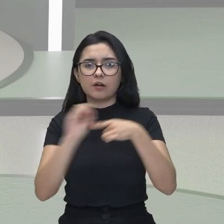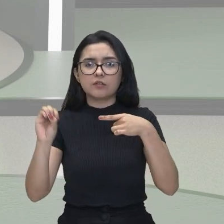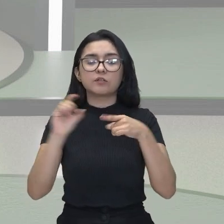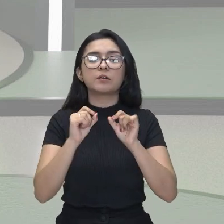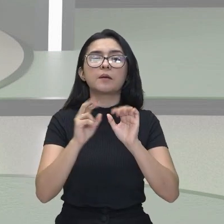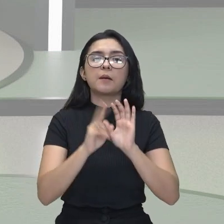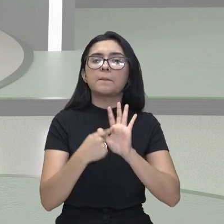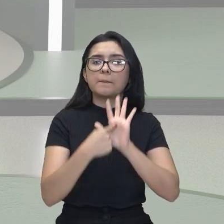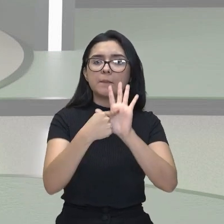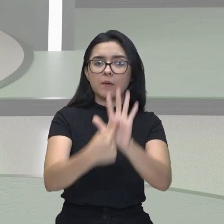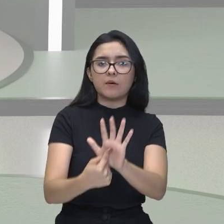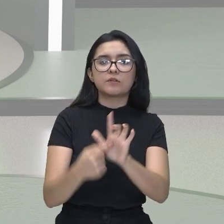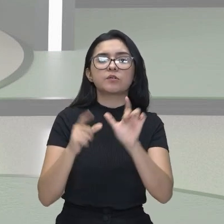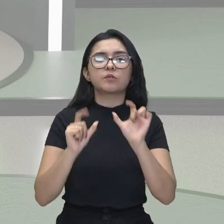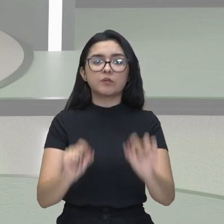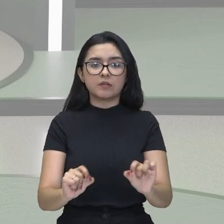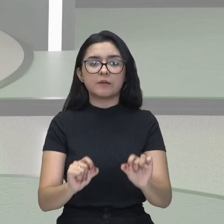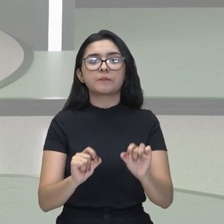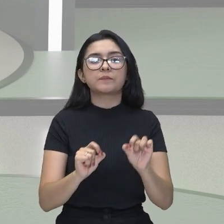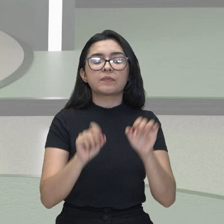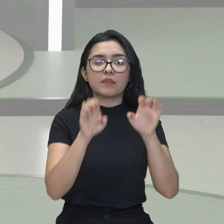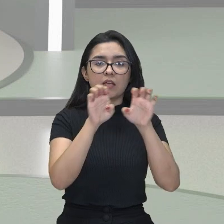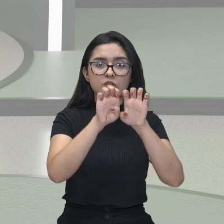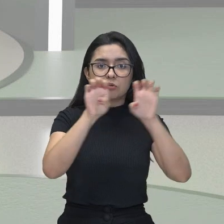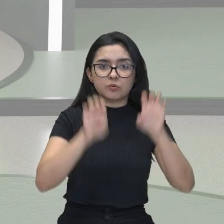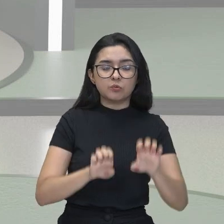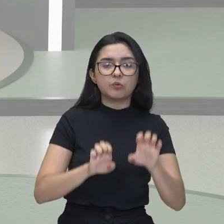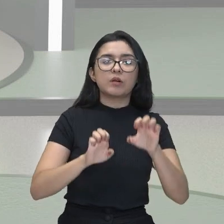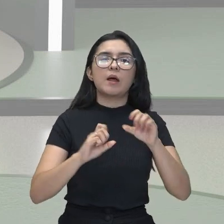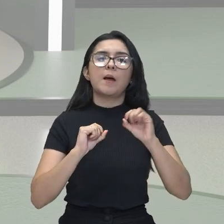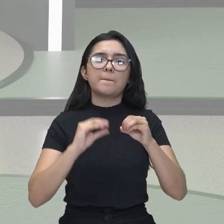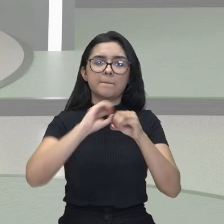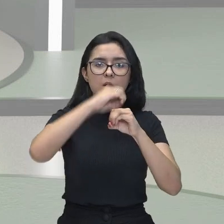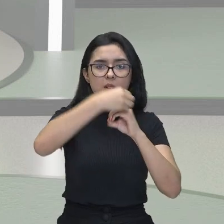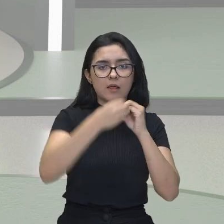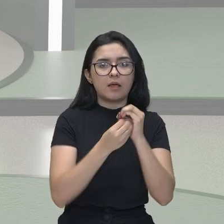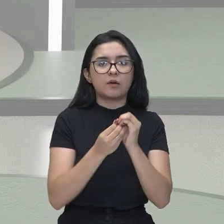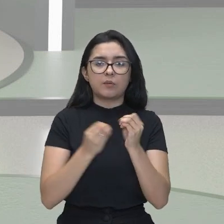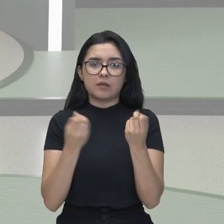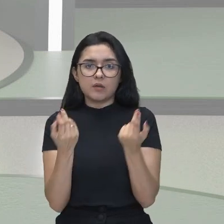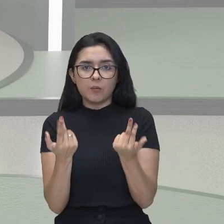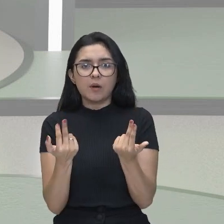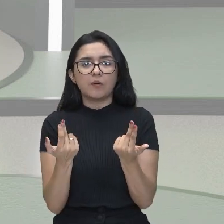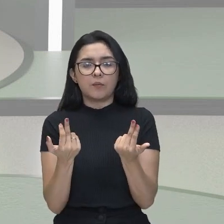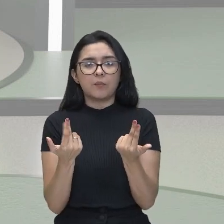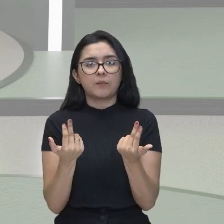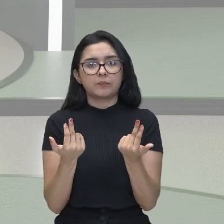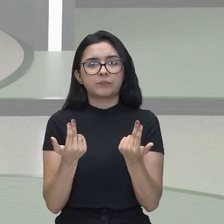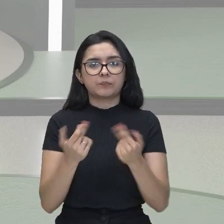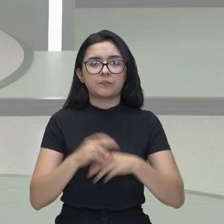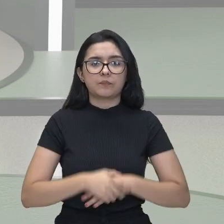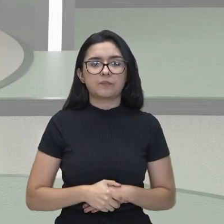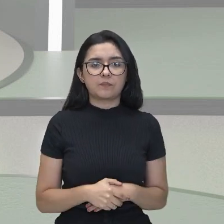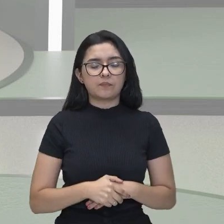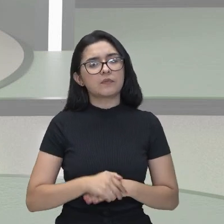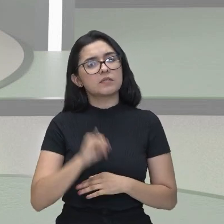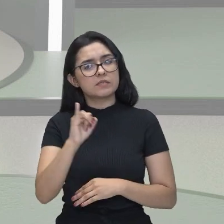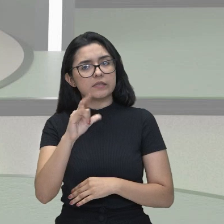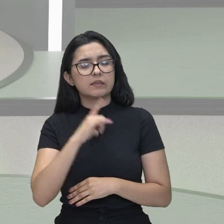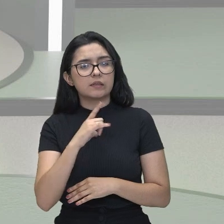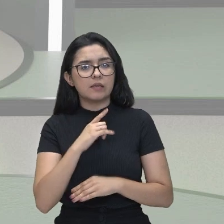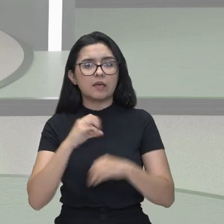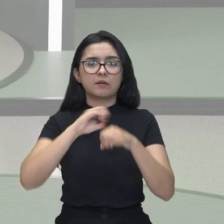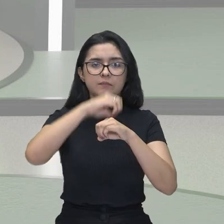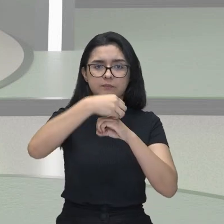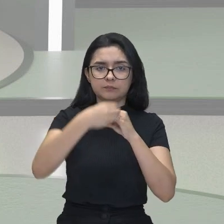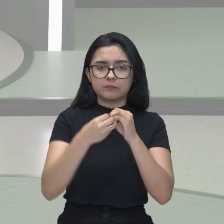apresentam a mesma fórmula molecular. Apresentou a mesma fórmula molecular, ocorre